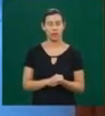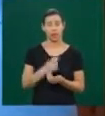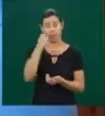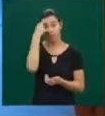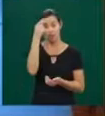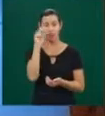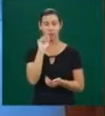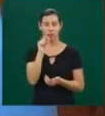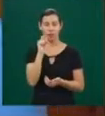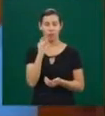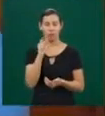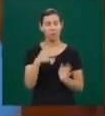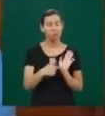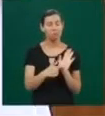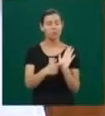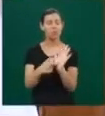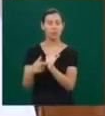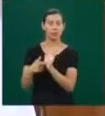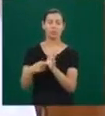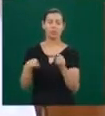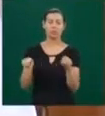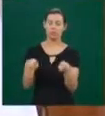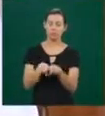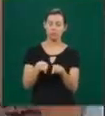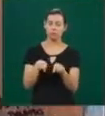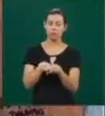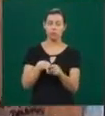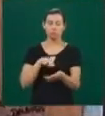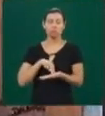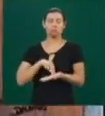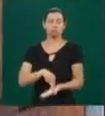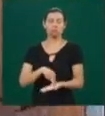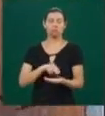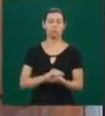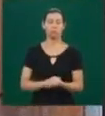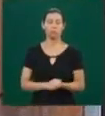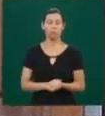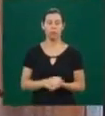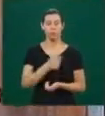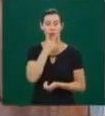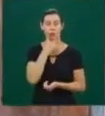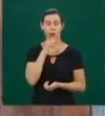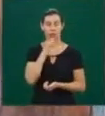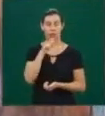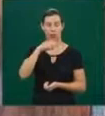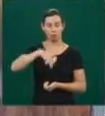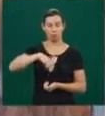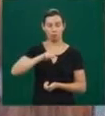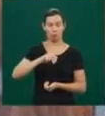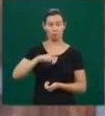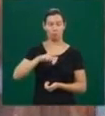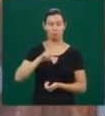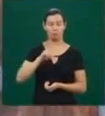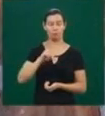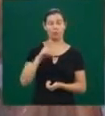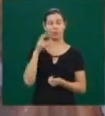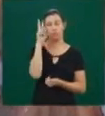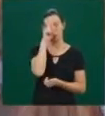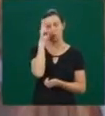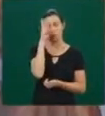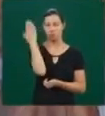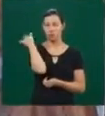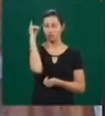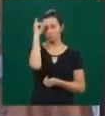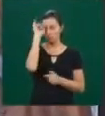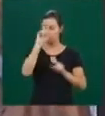tentar se reafirmar. Já Amado relembra a vida no campo por meio desta obra. Eu acho que muitas vezes